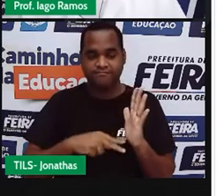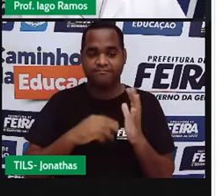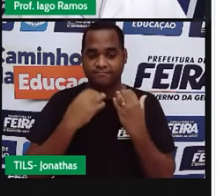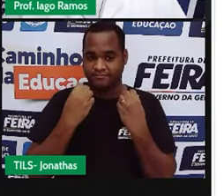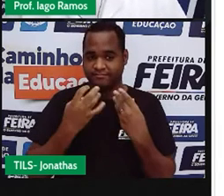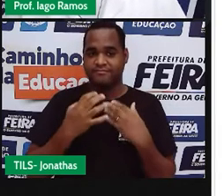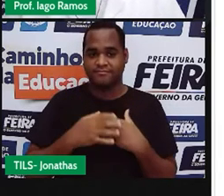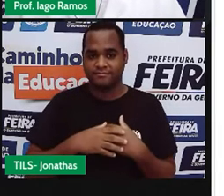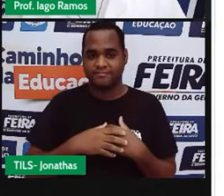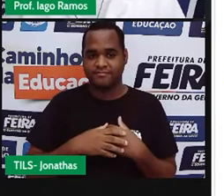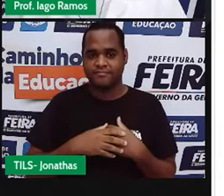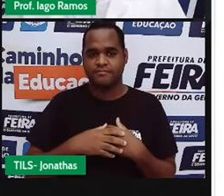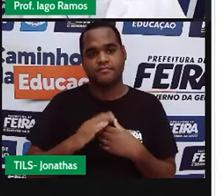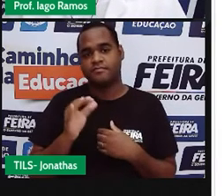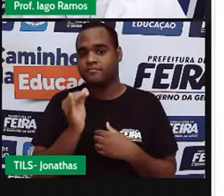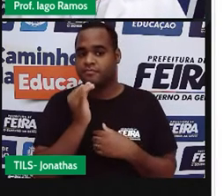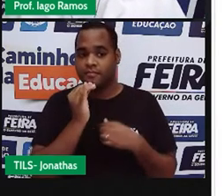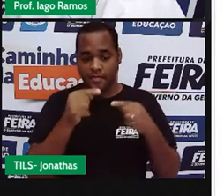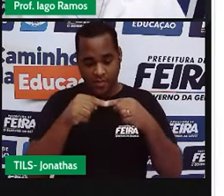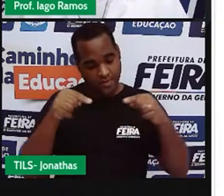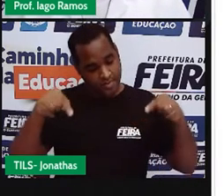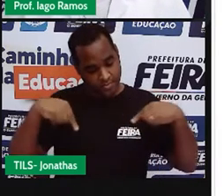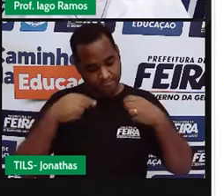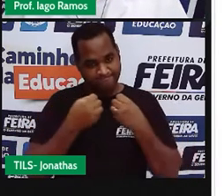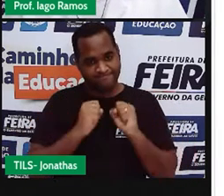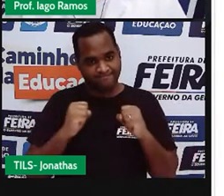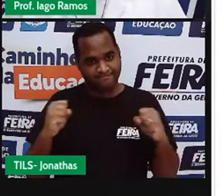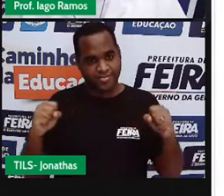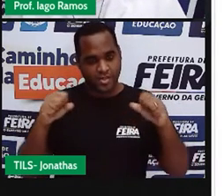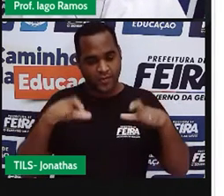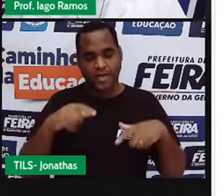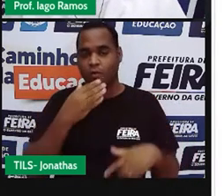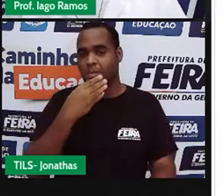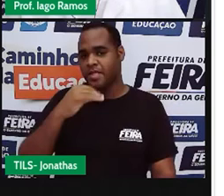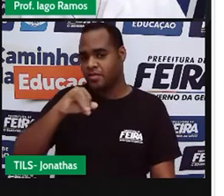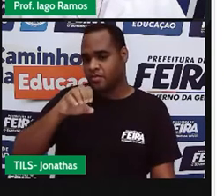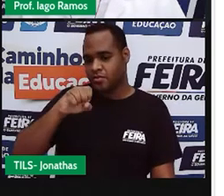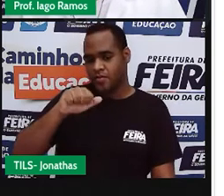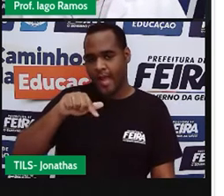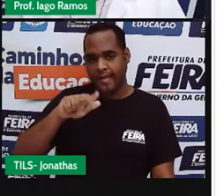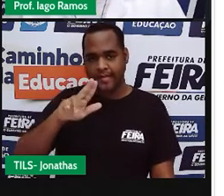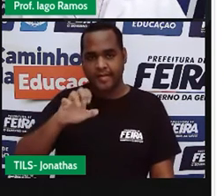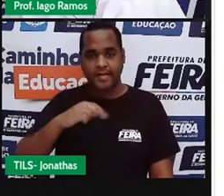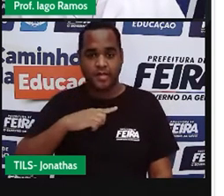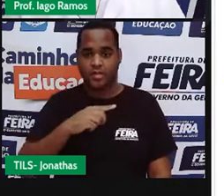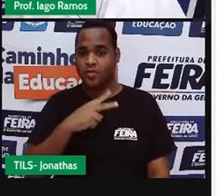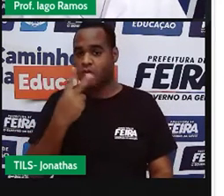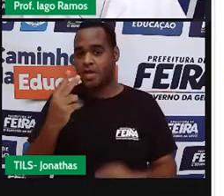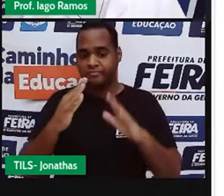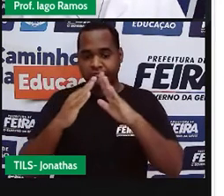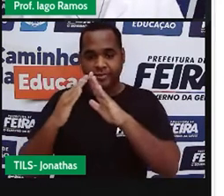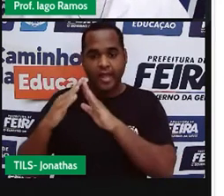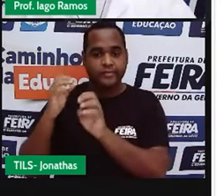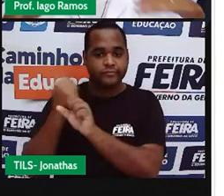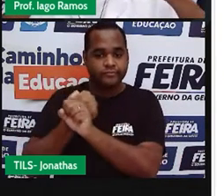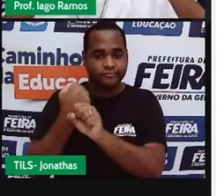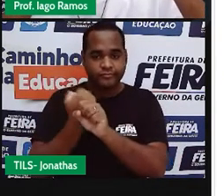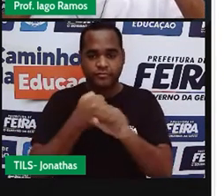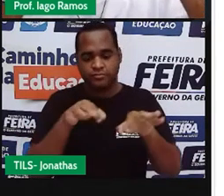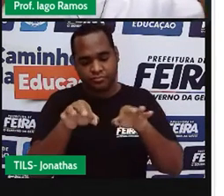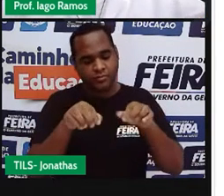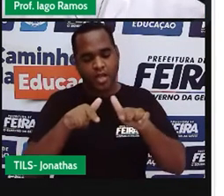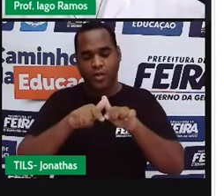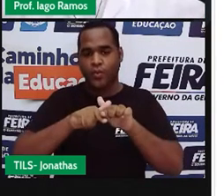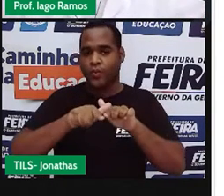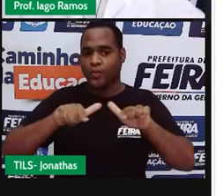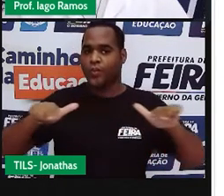No sítio de Joaquim, há duas casas construídas em um terreno plano,